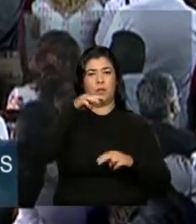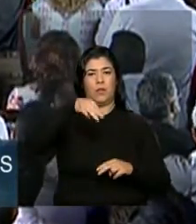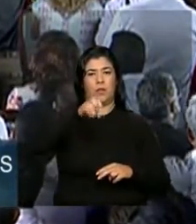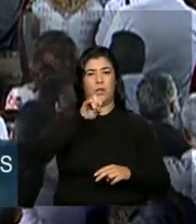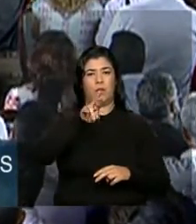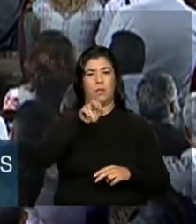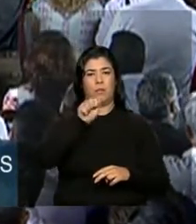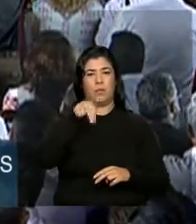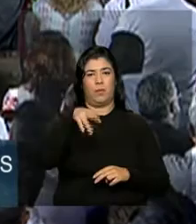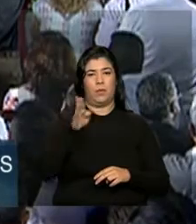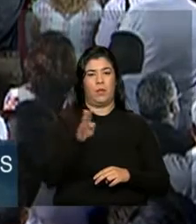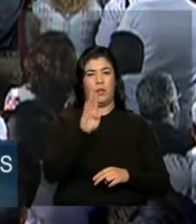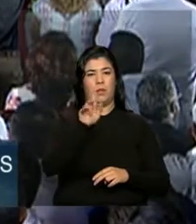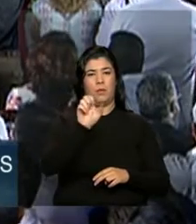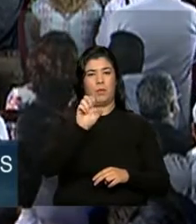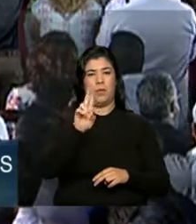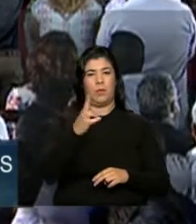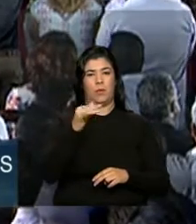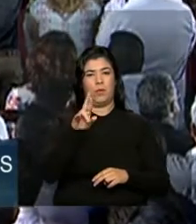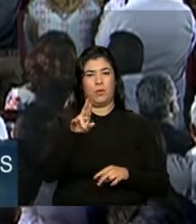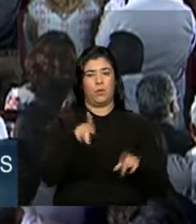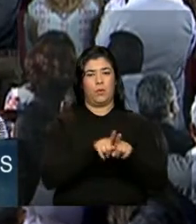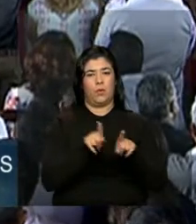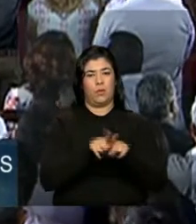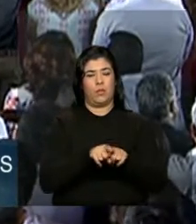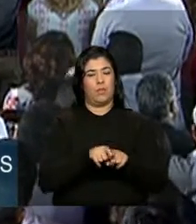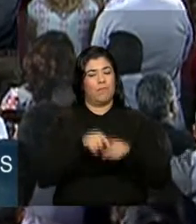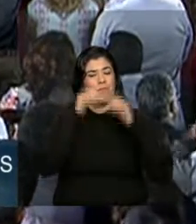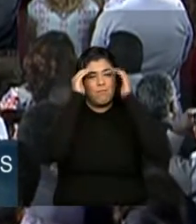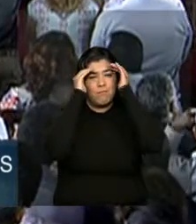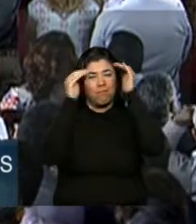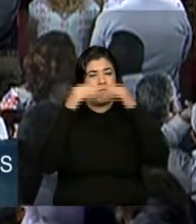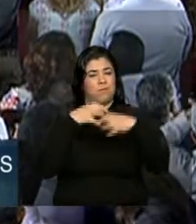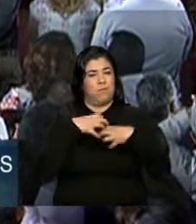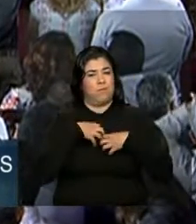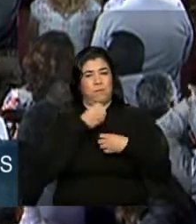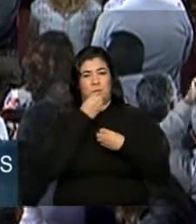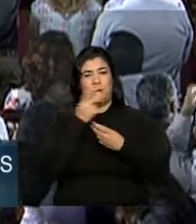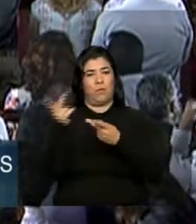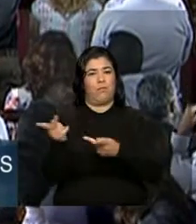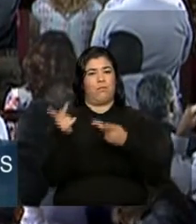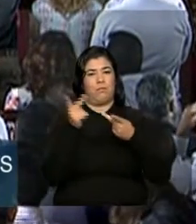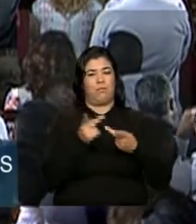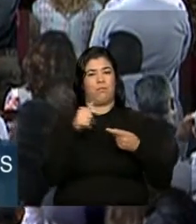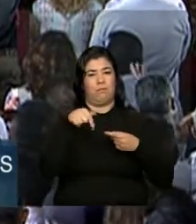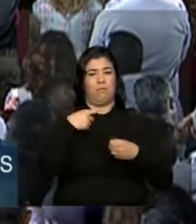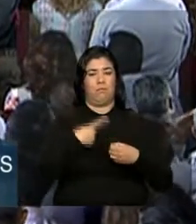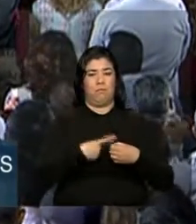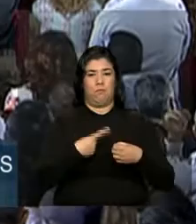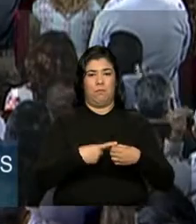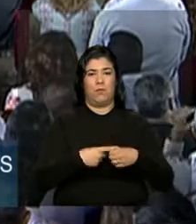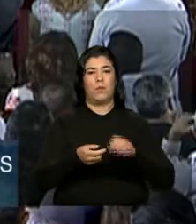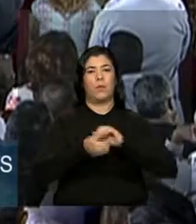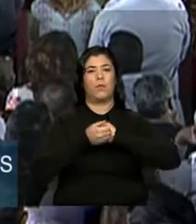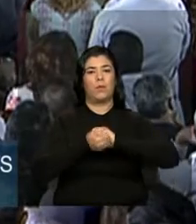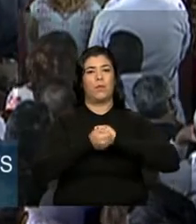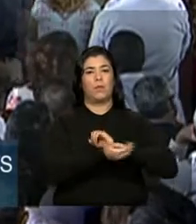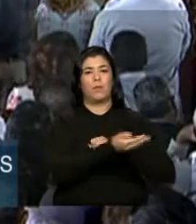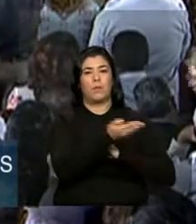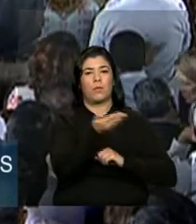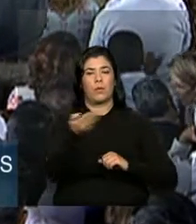Belchior, que nos dá a honra de estar na nossa cidade. Cumprimentar todos os senhores